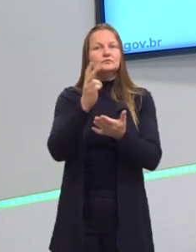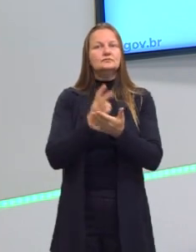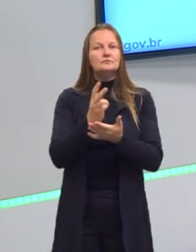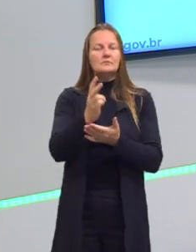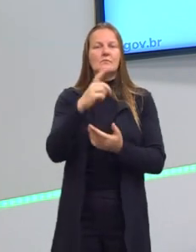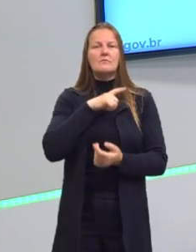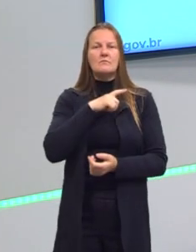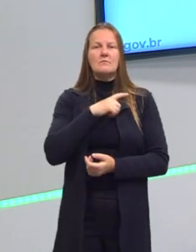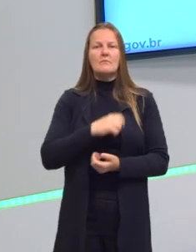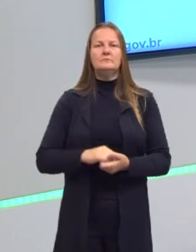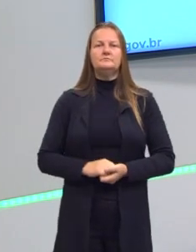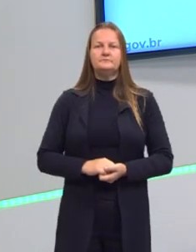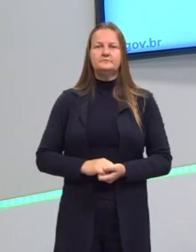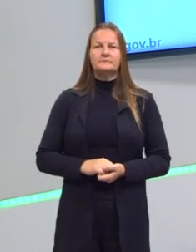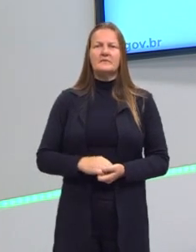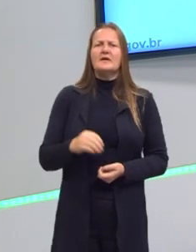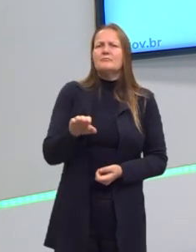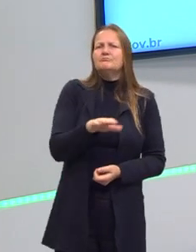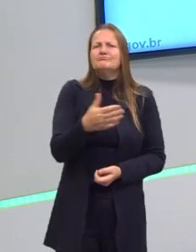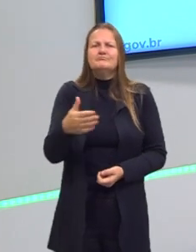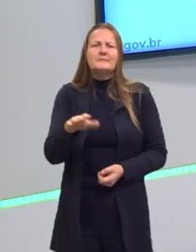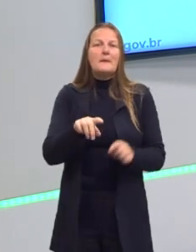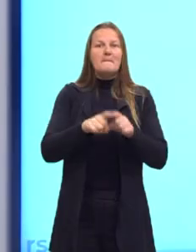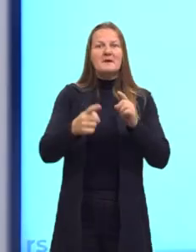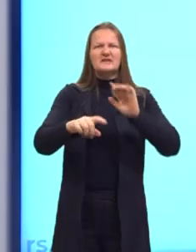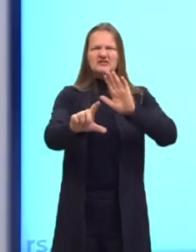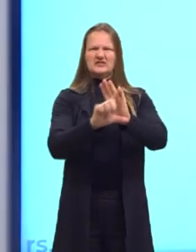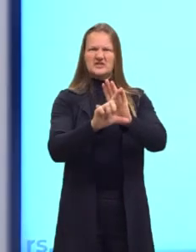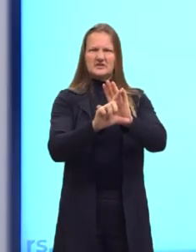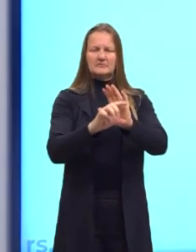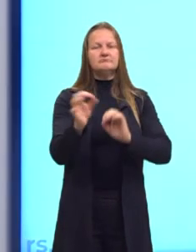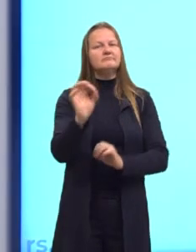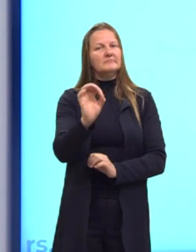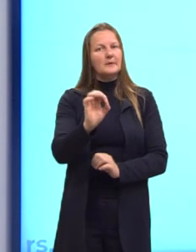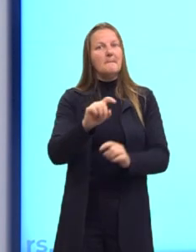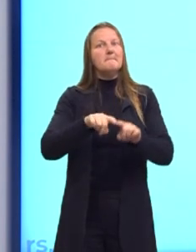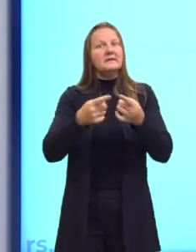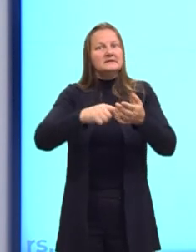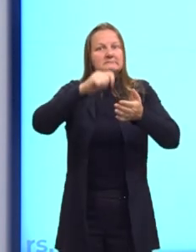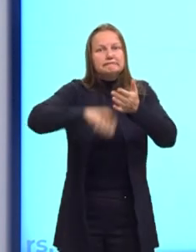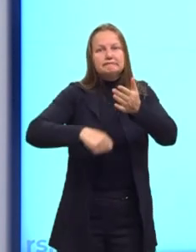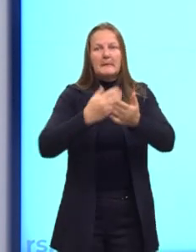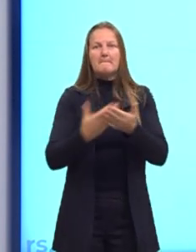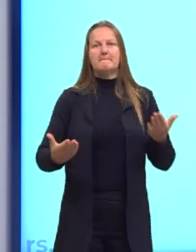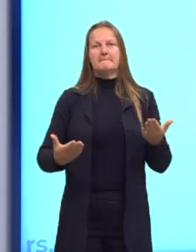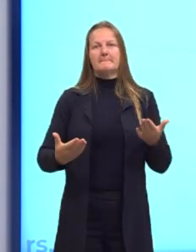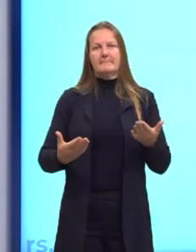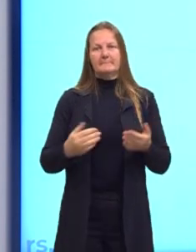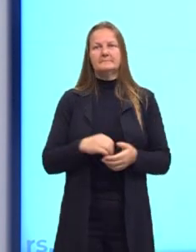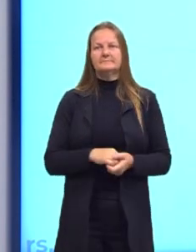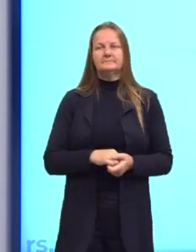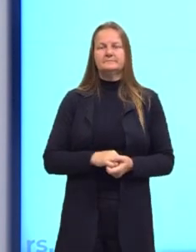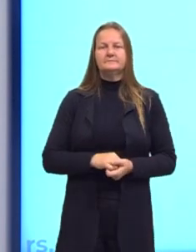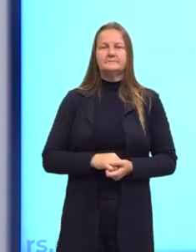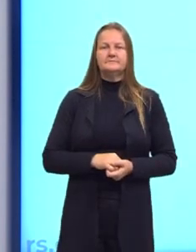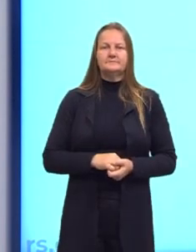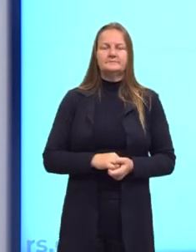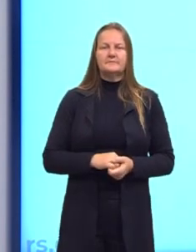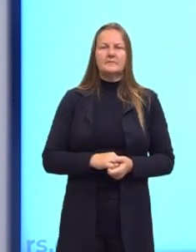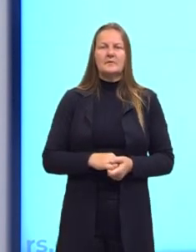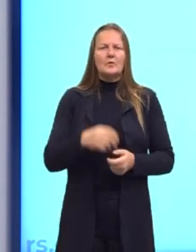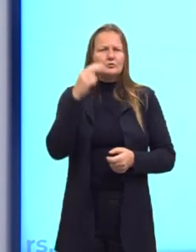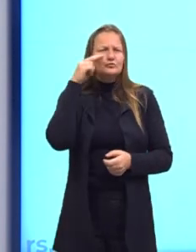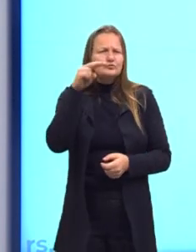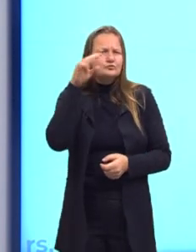Ah, às vezes a gente diz, Ah, mas é lei, mas é lei, um canetaço que pode ser mudado e pode ser interferido. Então olha